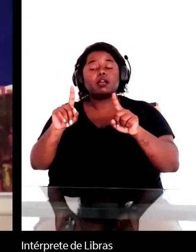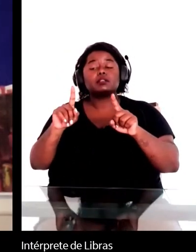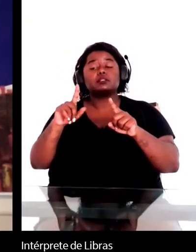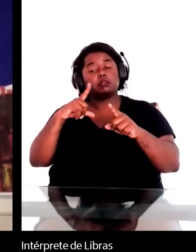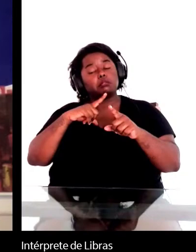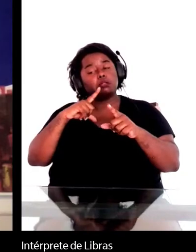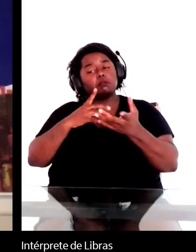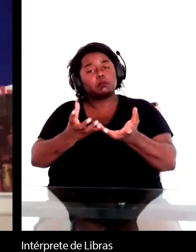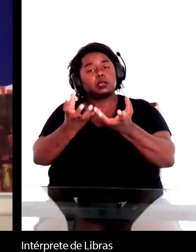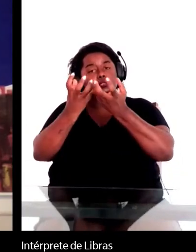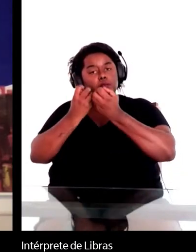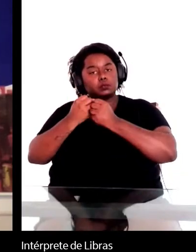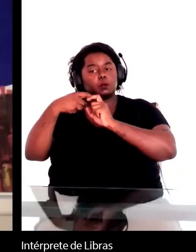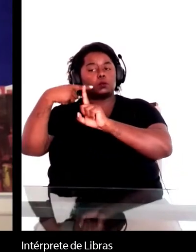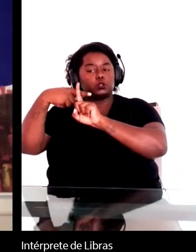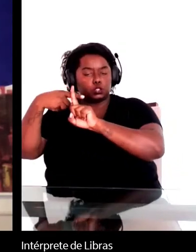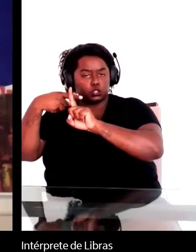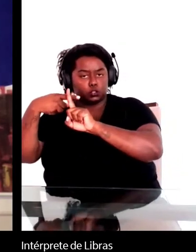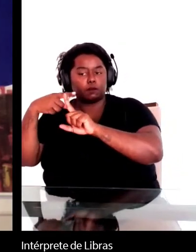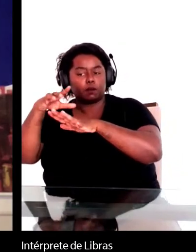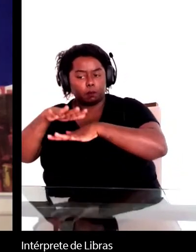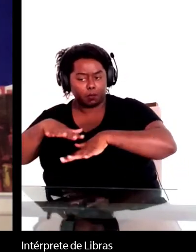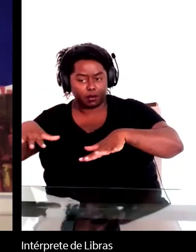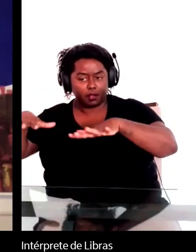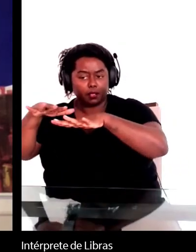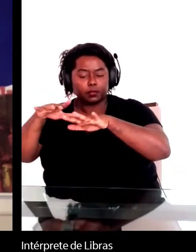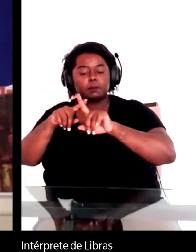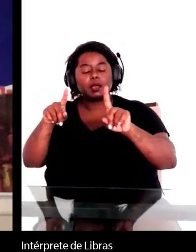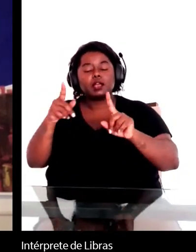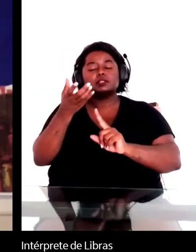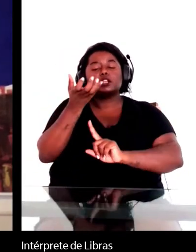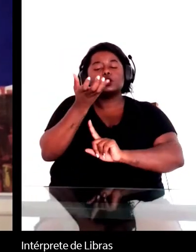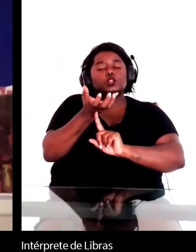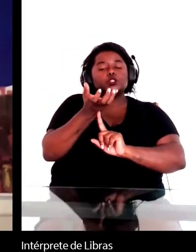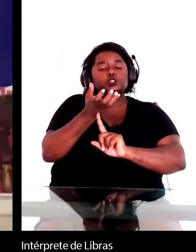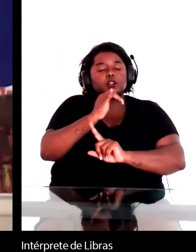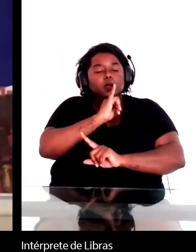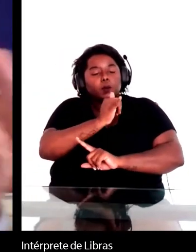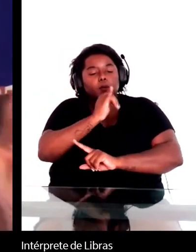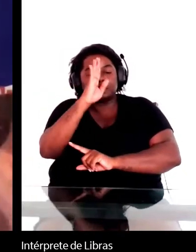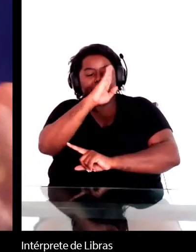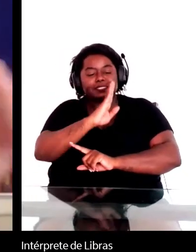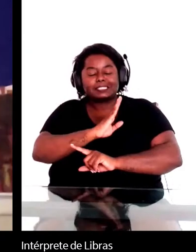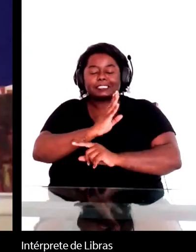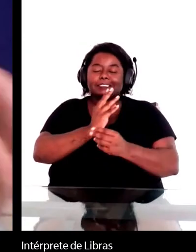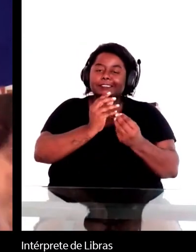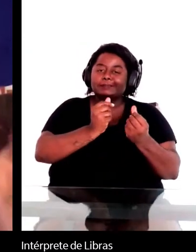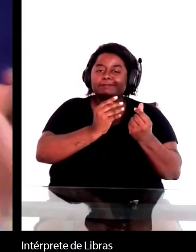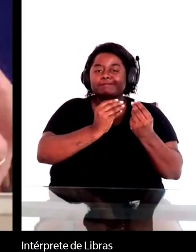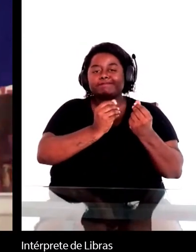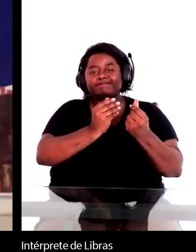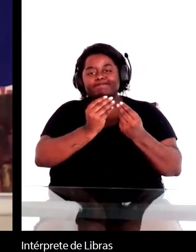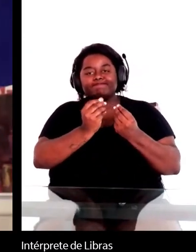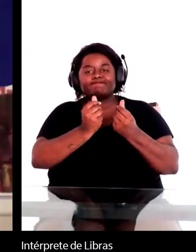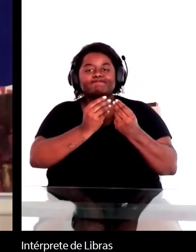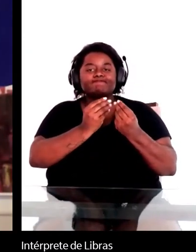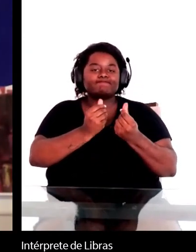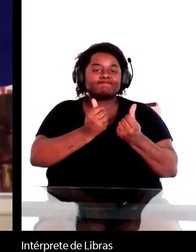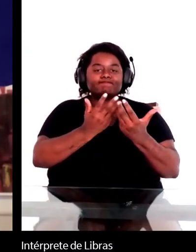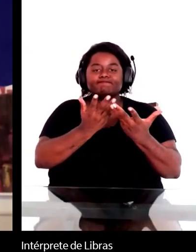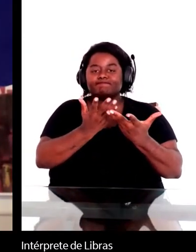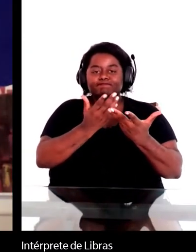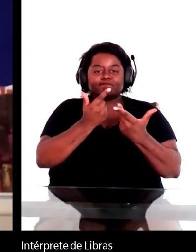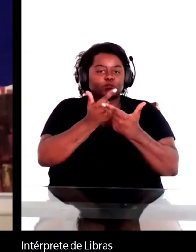positiva. Agora, a antologia do conto brasileiro, nem tanto. Então, estamos sempre